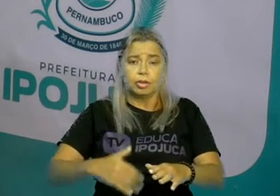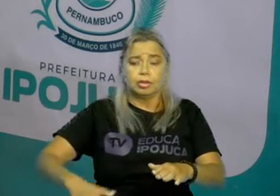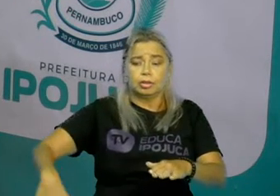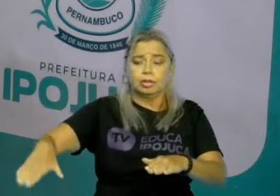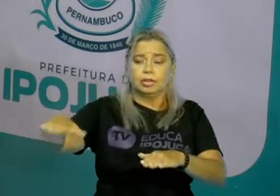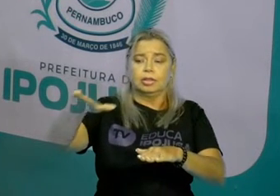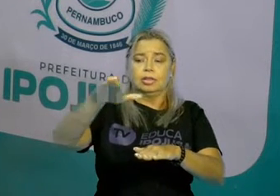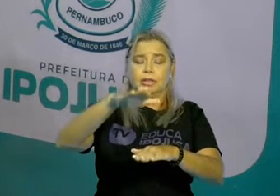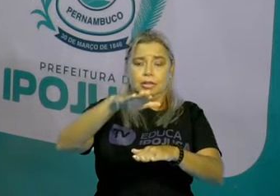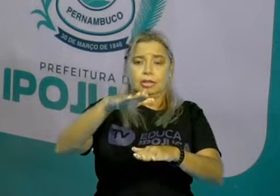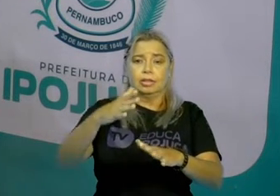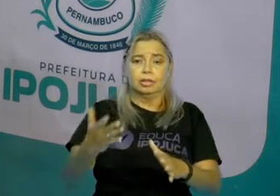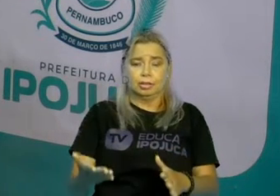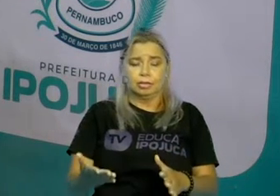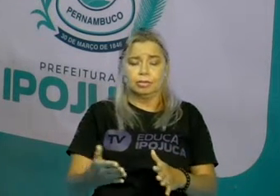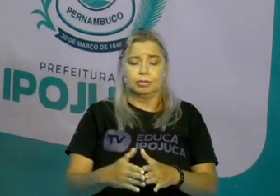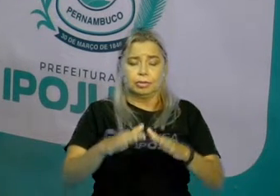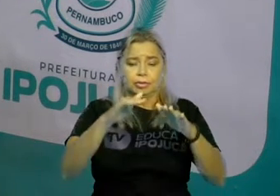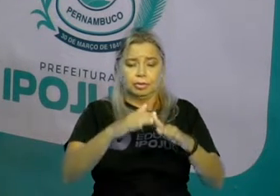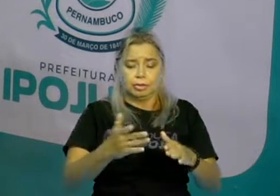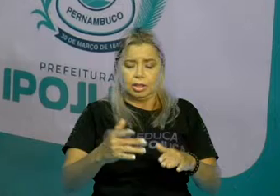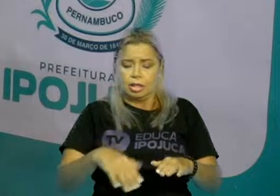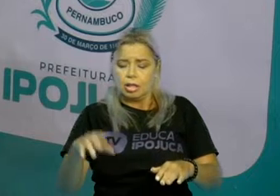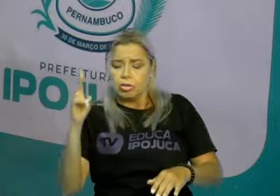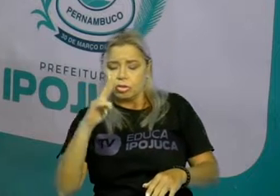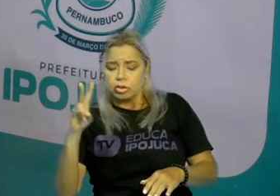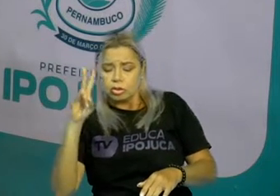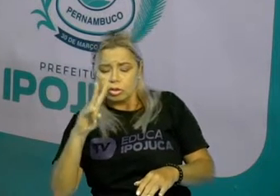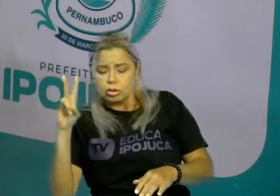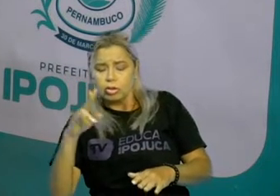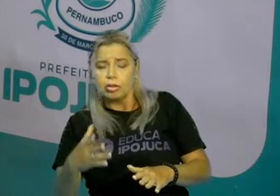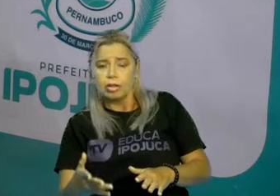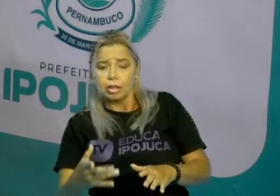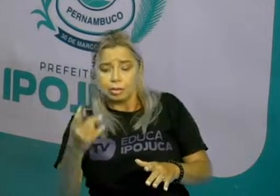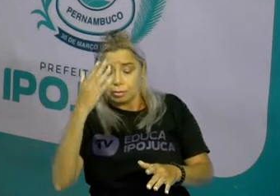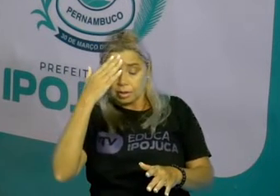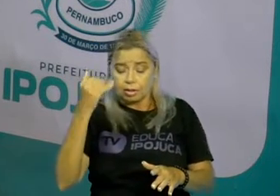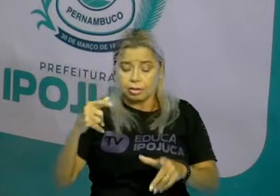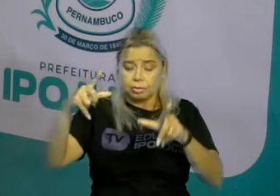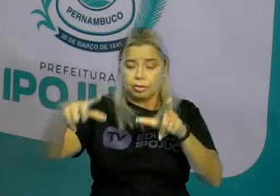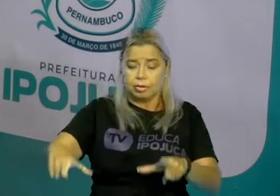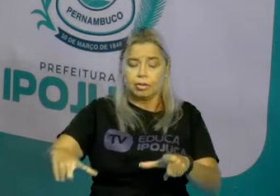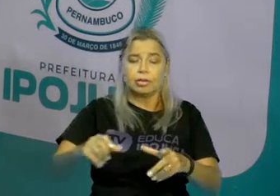bola for a referência, o ponto de referência para a localização.